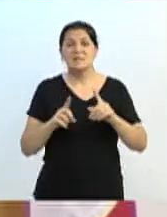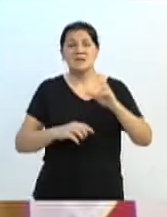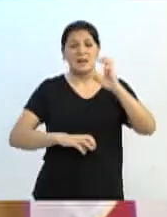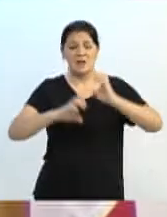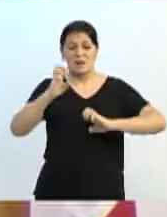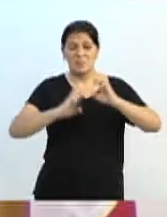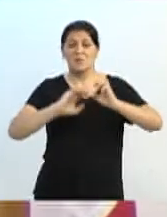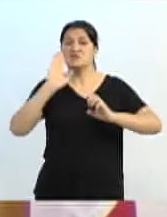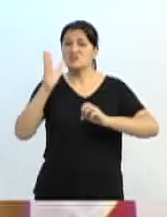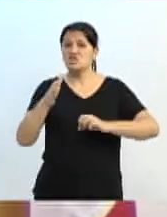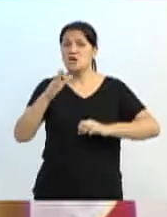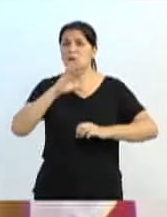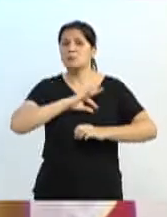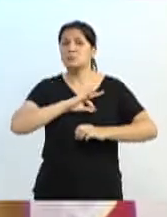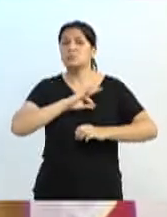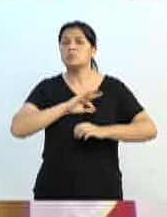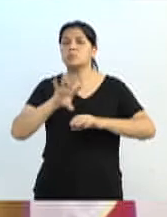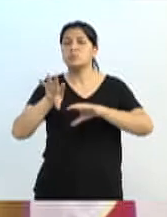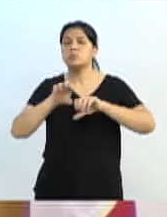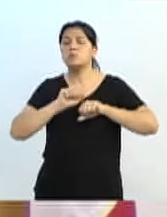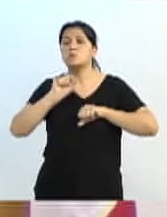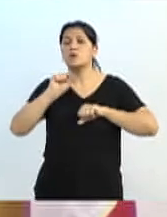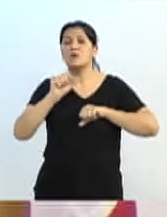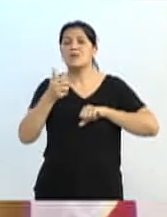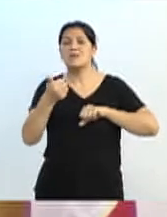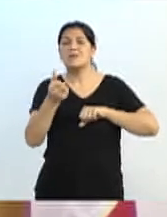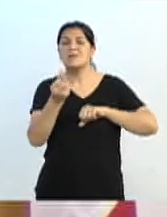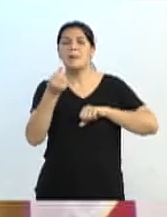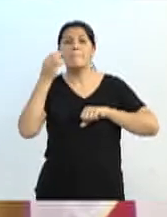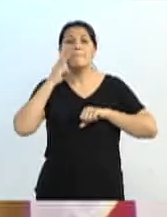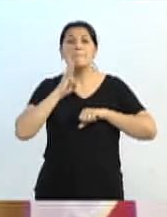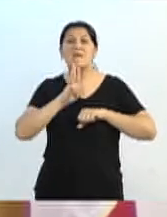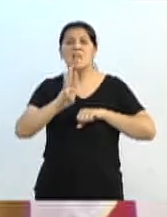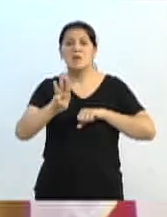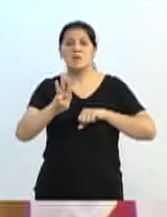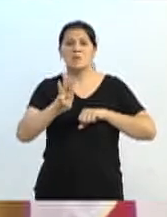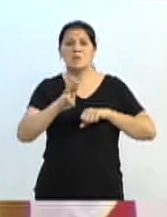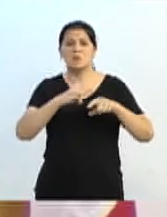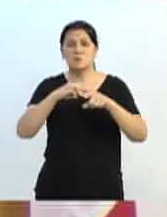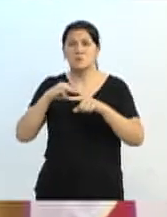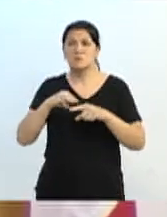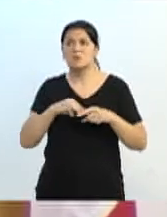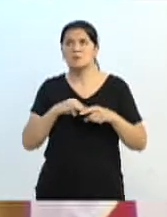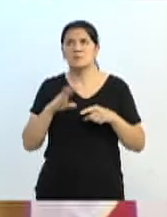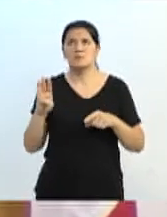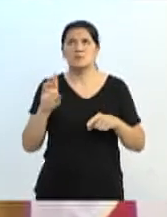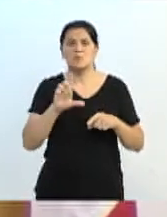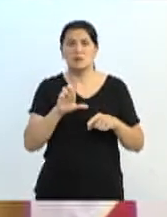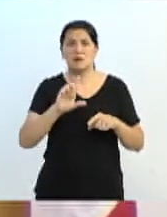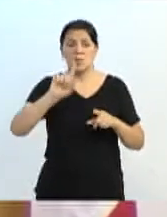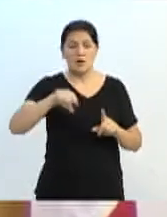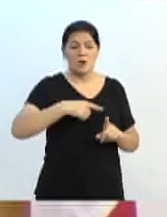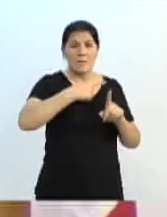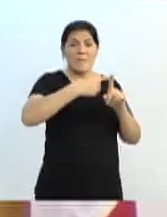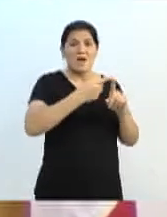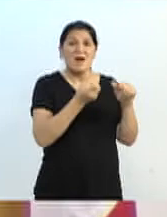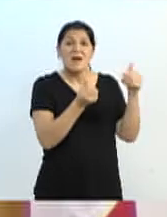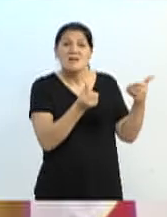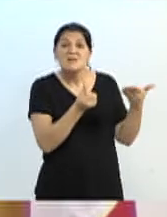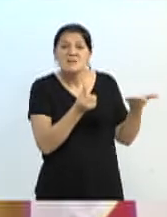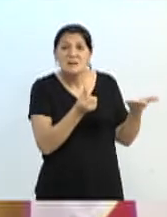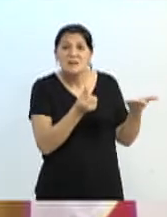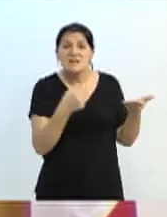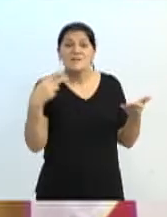de reais do município de Blumenau. E está aqui na casa, mais seis. Mais seis. 22